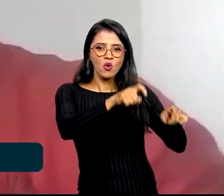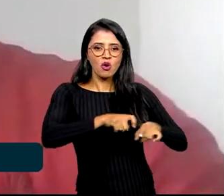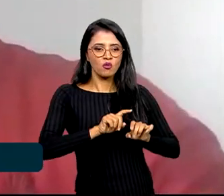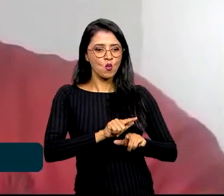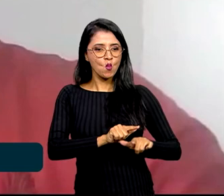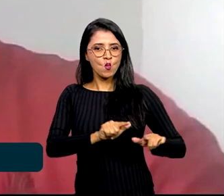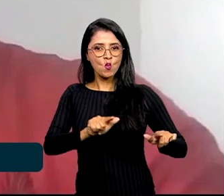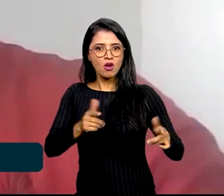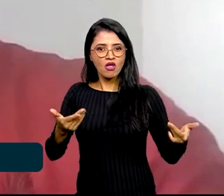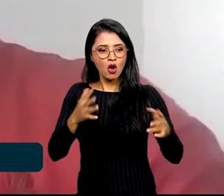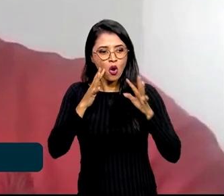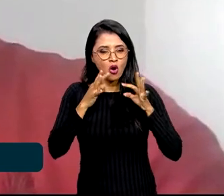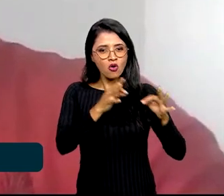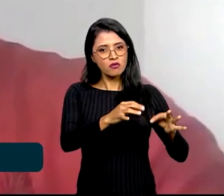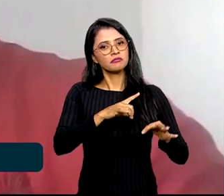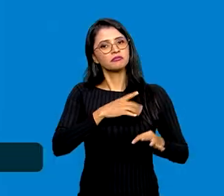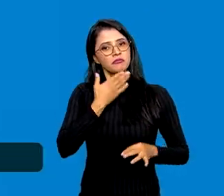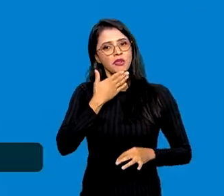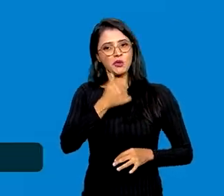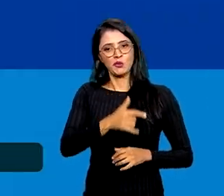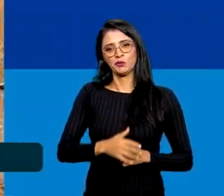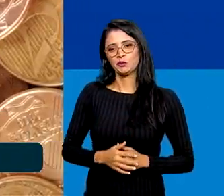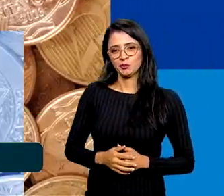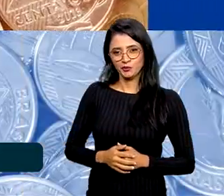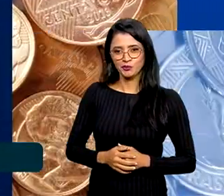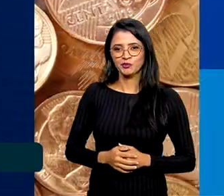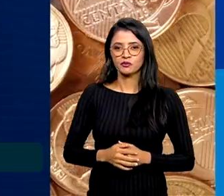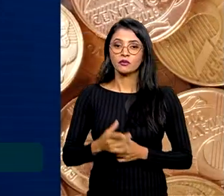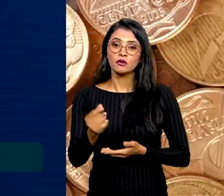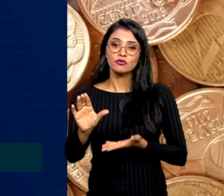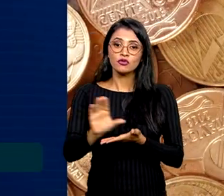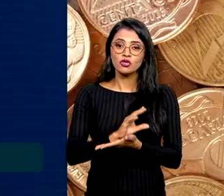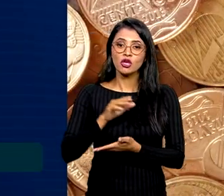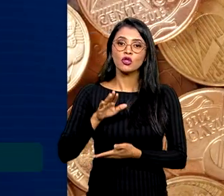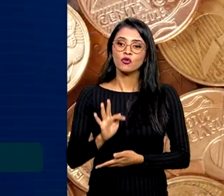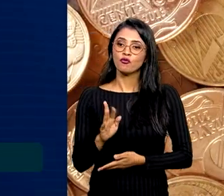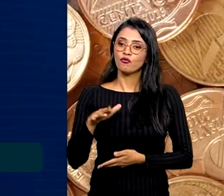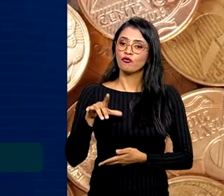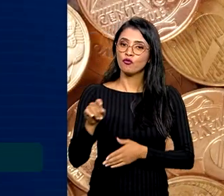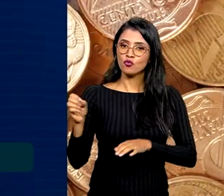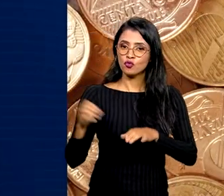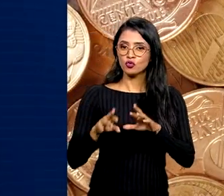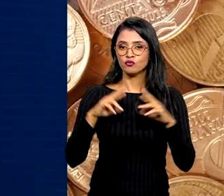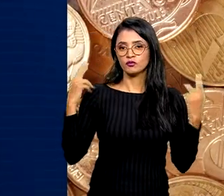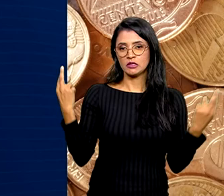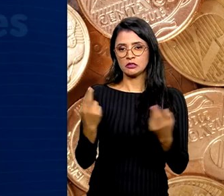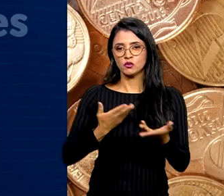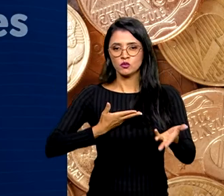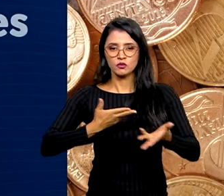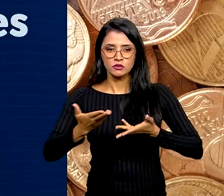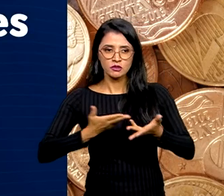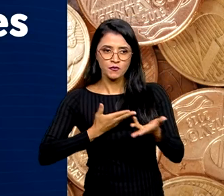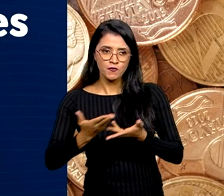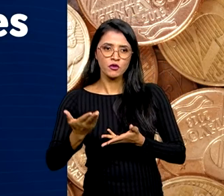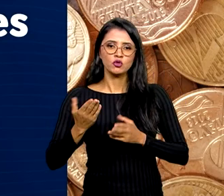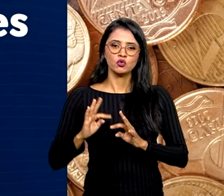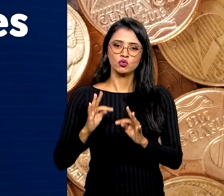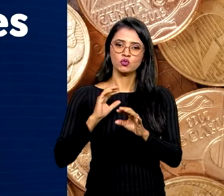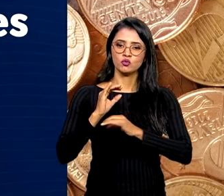está tendo um olhar com mais carinho. O recurso veio do Fundo de Universalização dos Serviços de